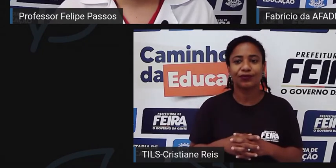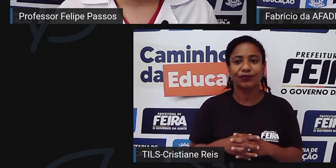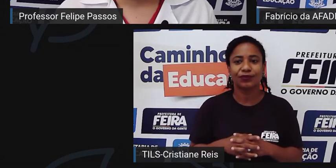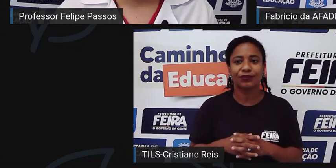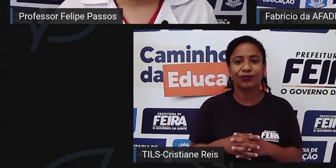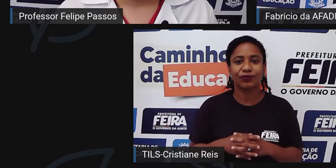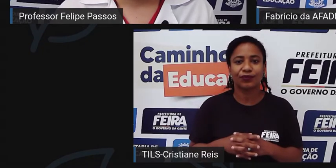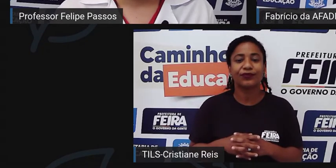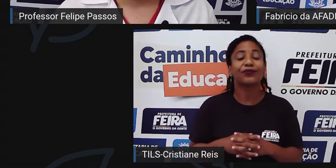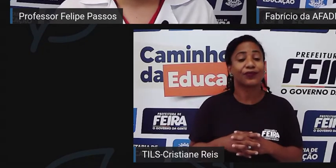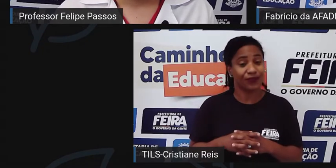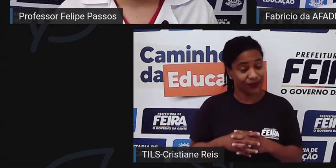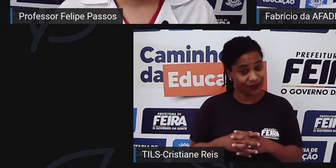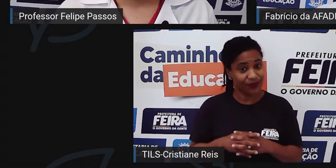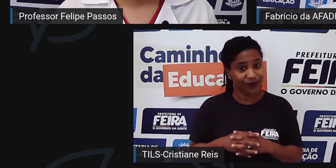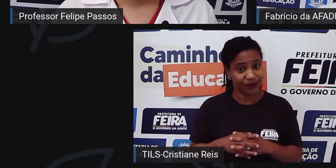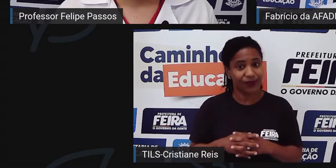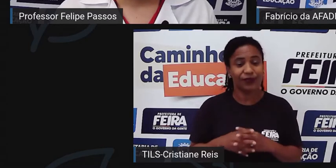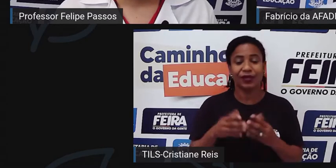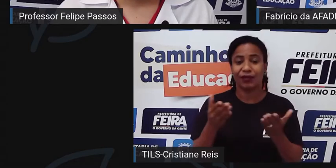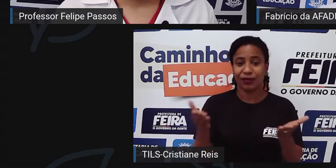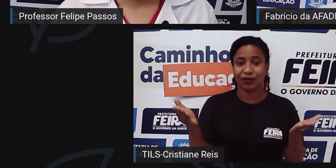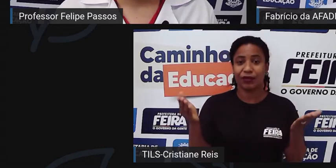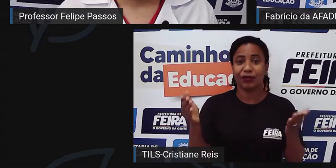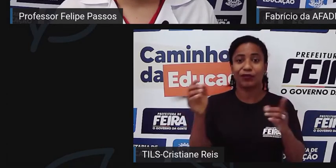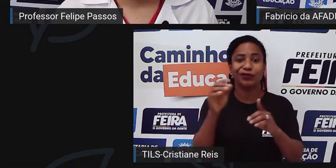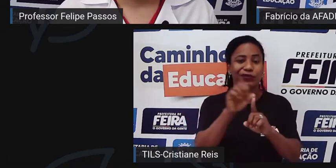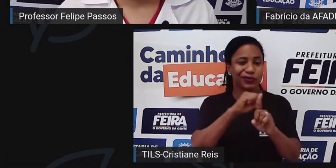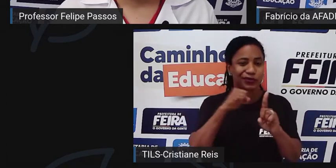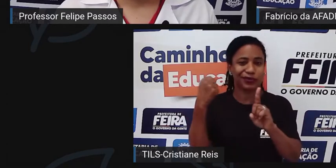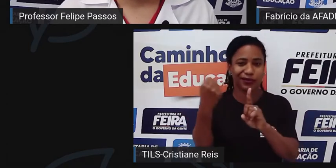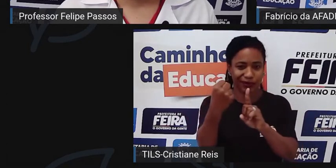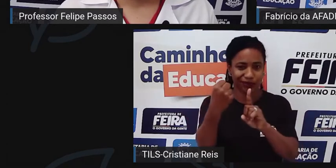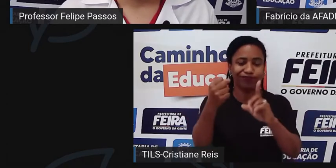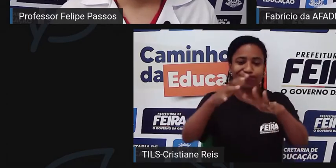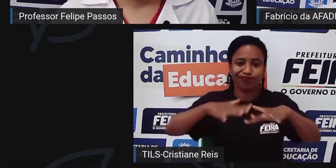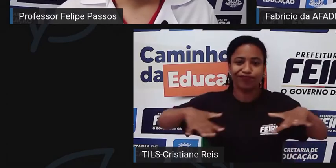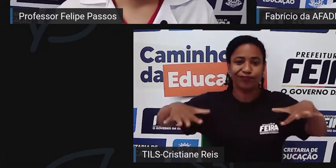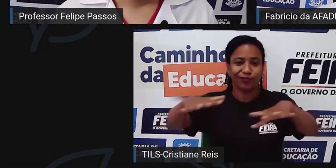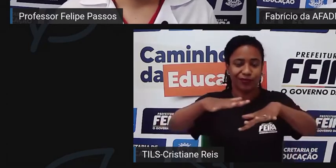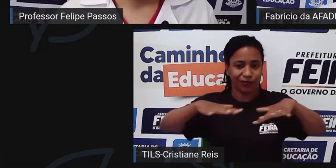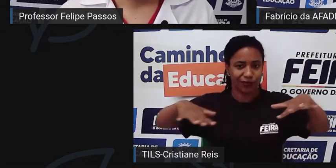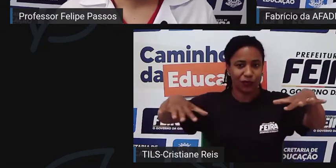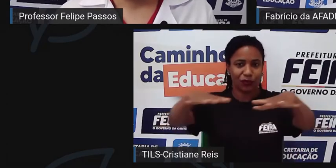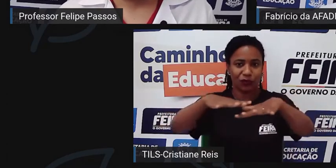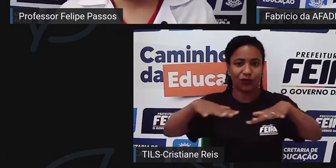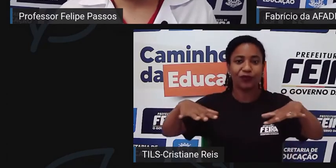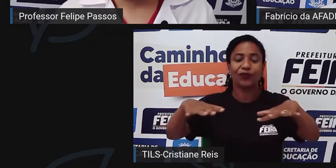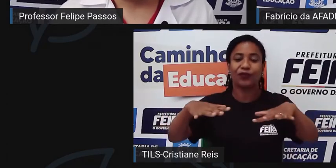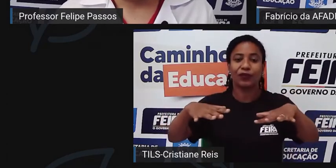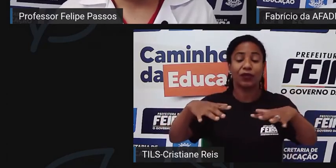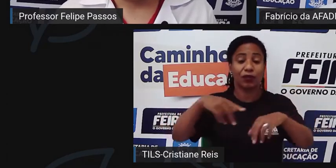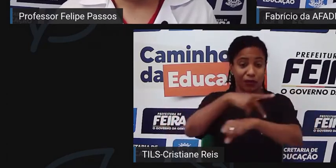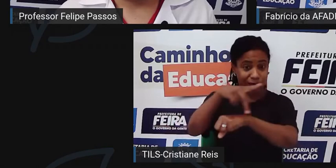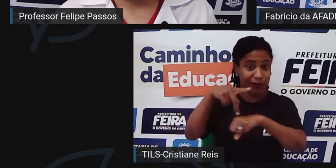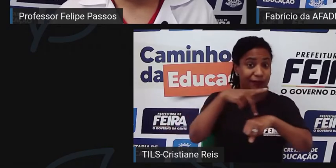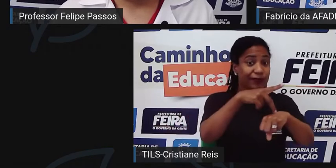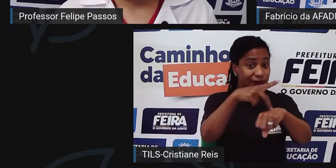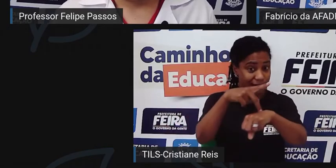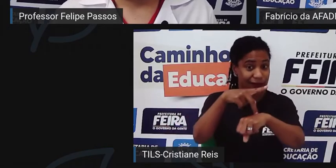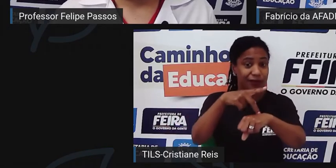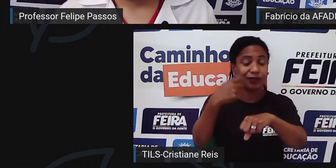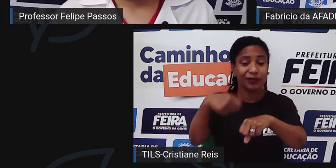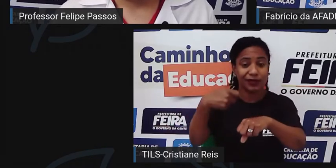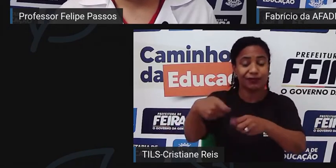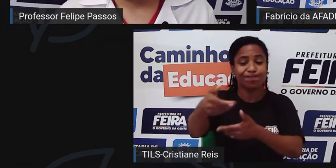Felipe, o movimento social, ele é importante dentro do nosso país, né, e